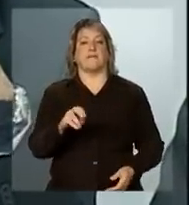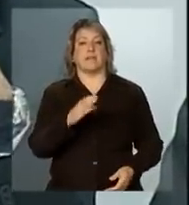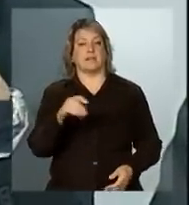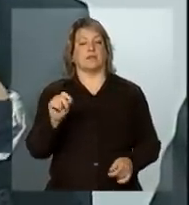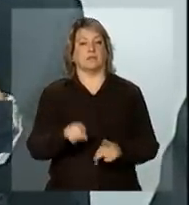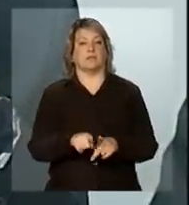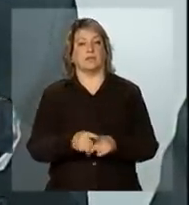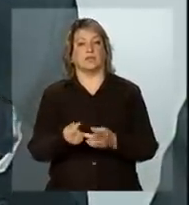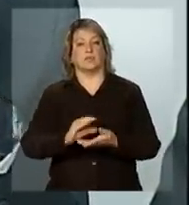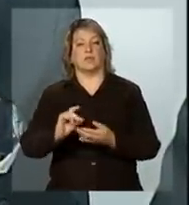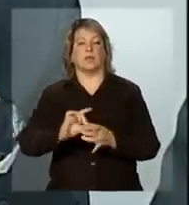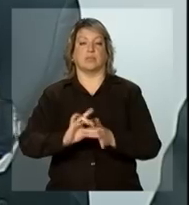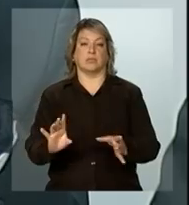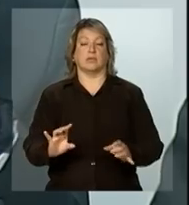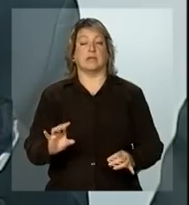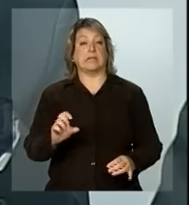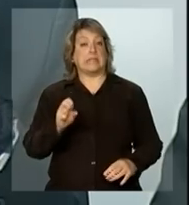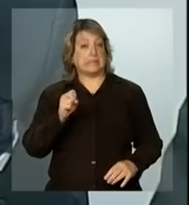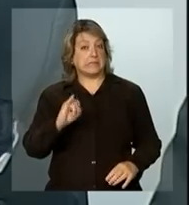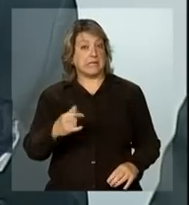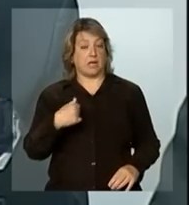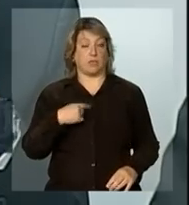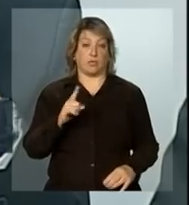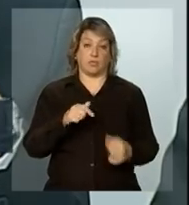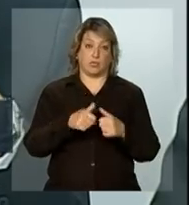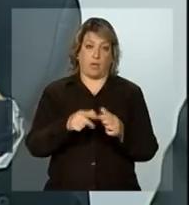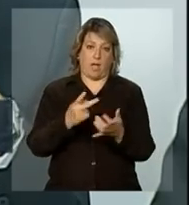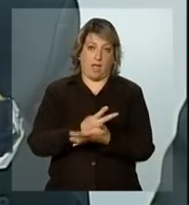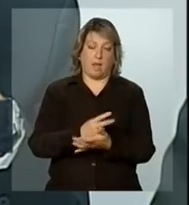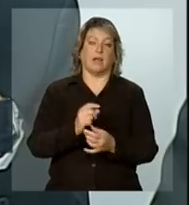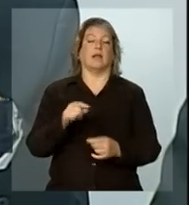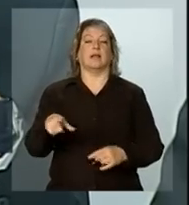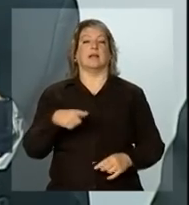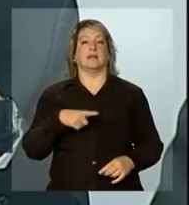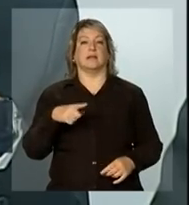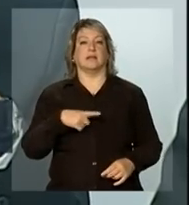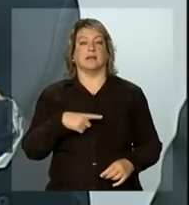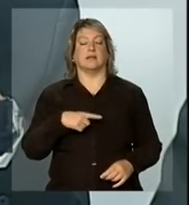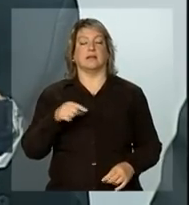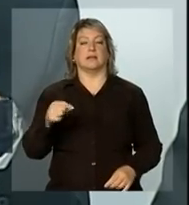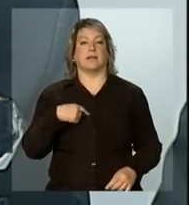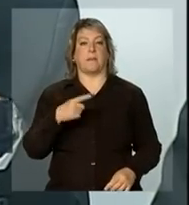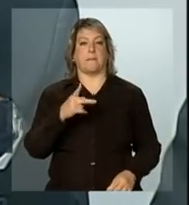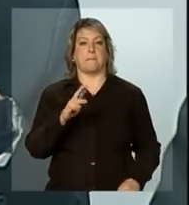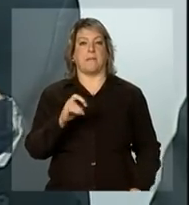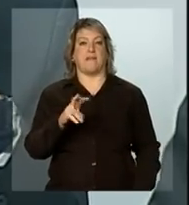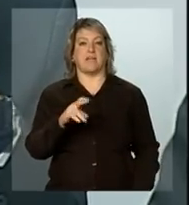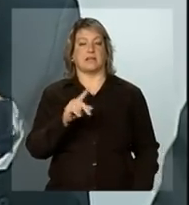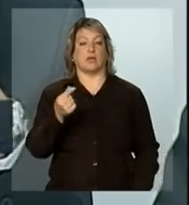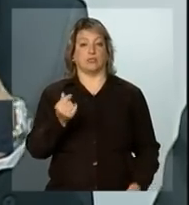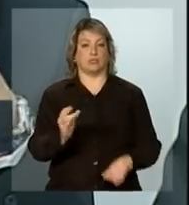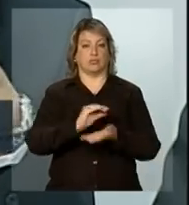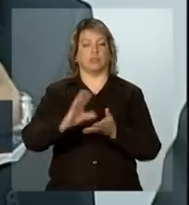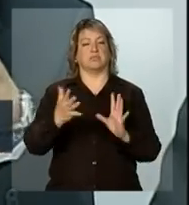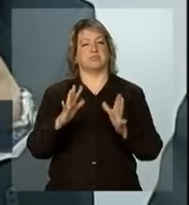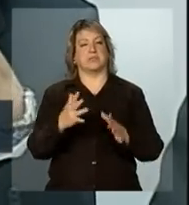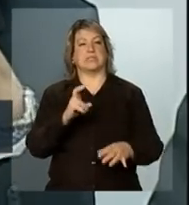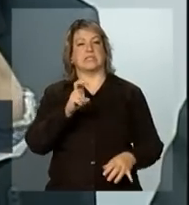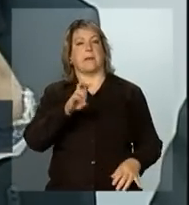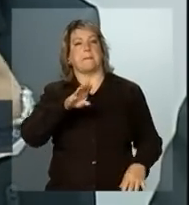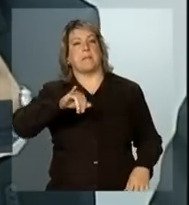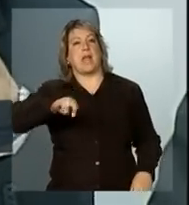os recursos que foram liberados. Se eu não estou enganado, os recursos de prevenção devem chegar em torno de 5